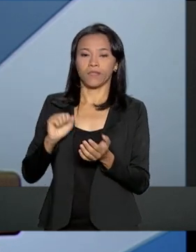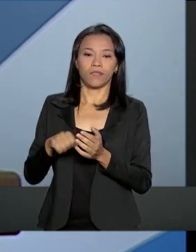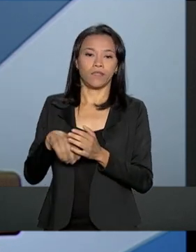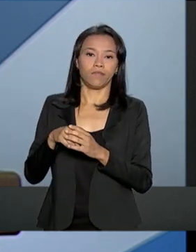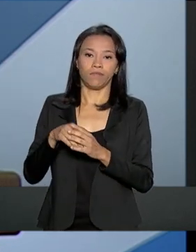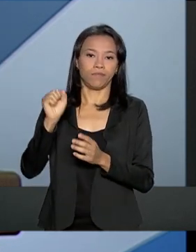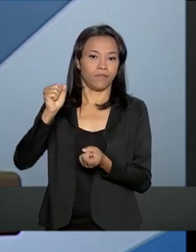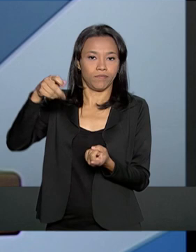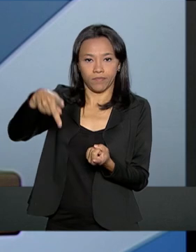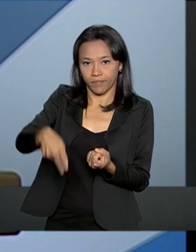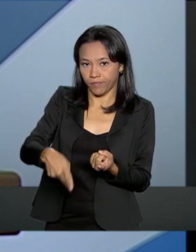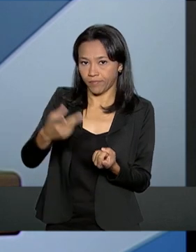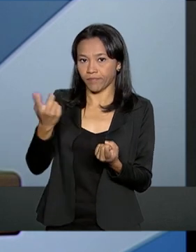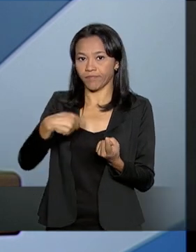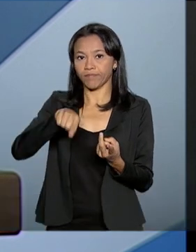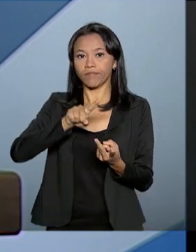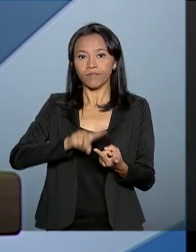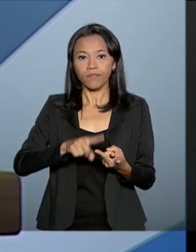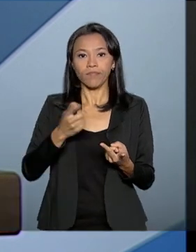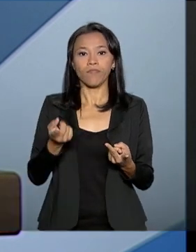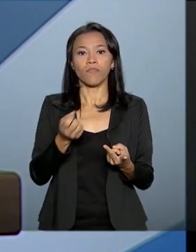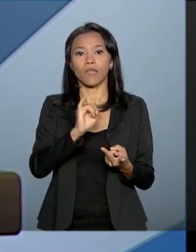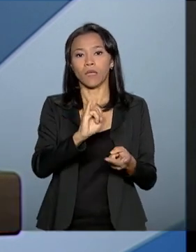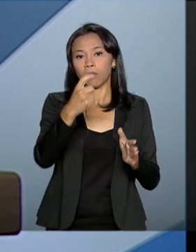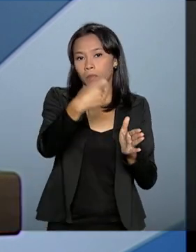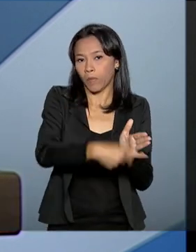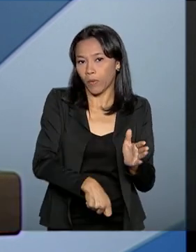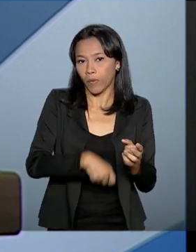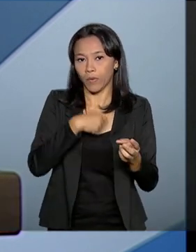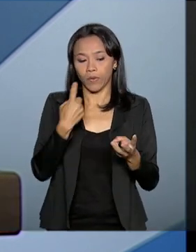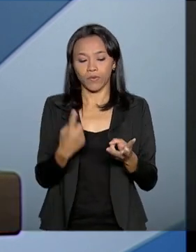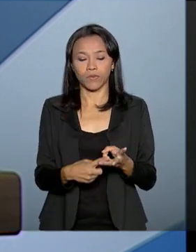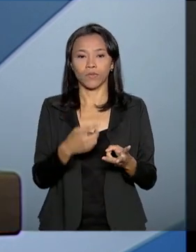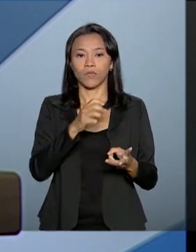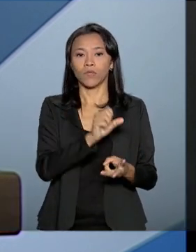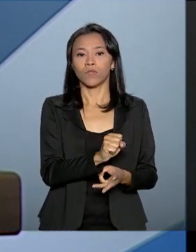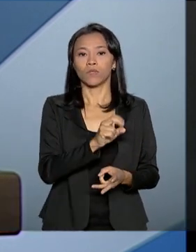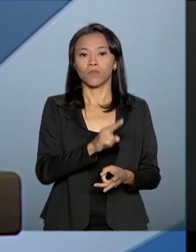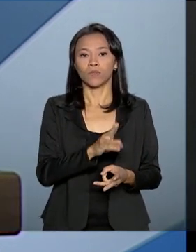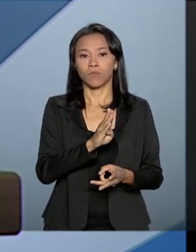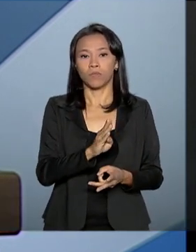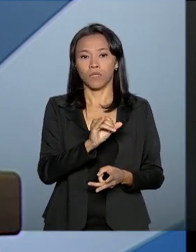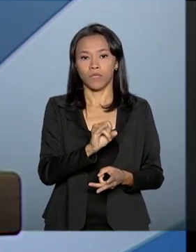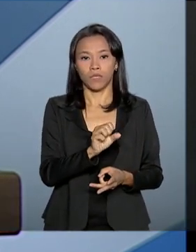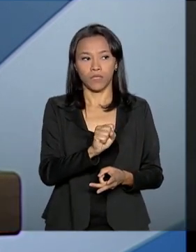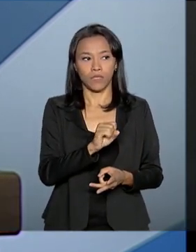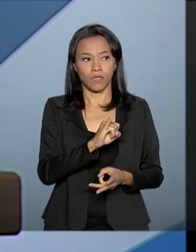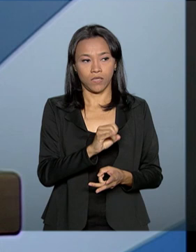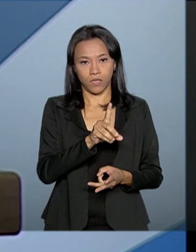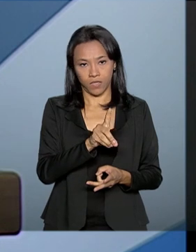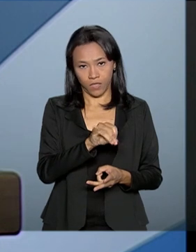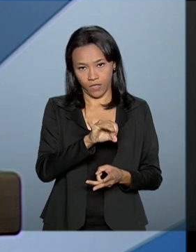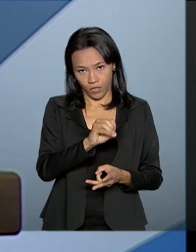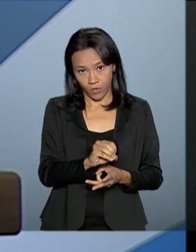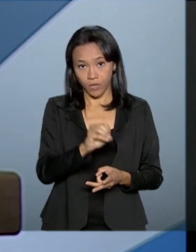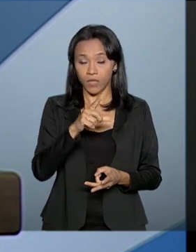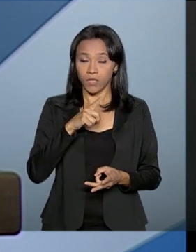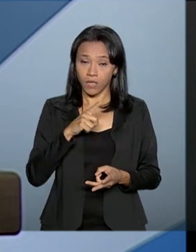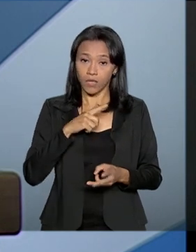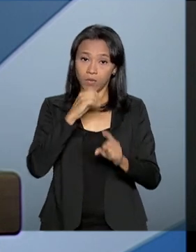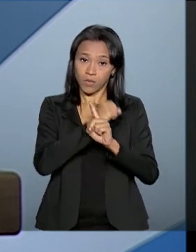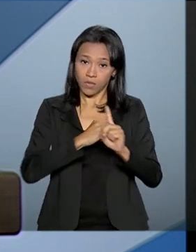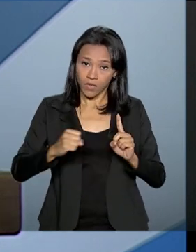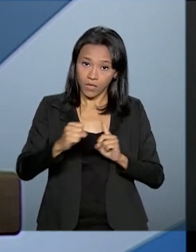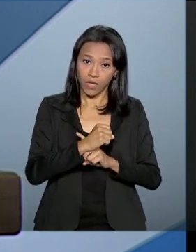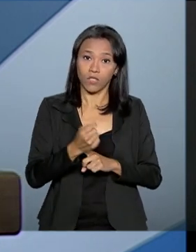através dos impostos, dos subsídios. Nós temos que ser uma sociedade que faça transferências